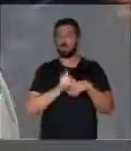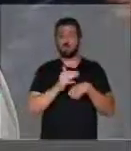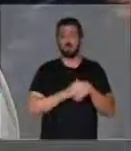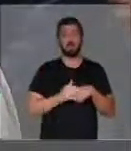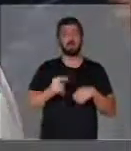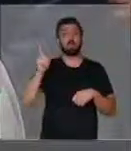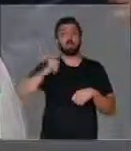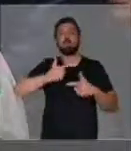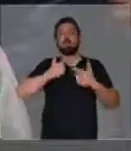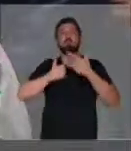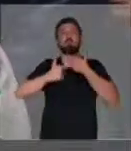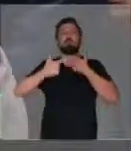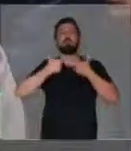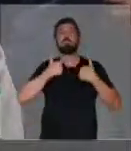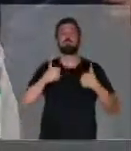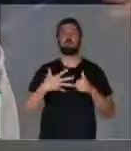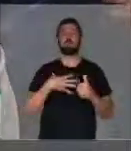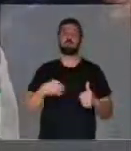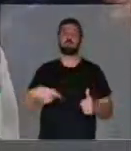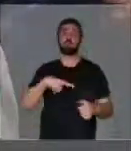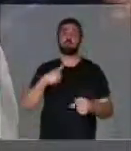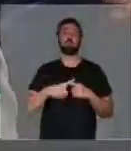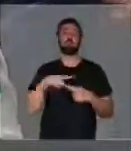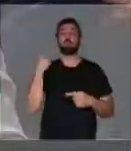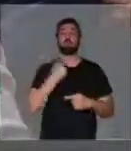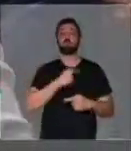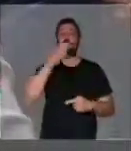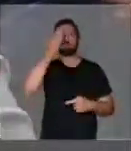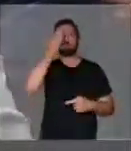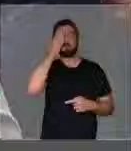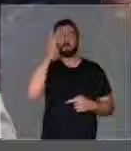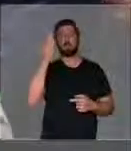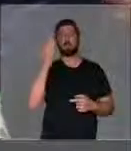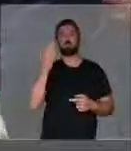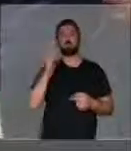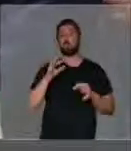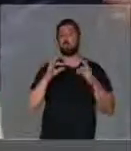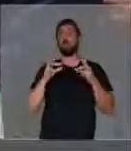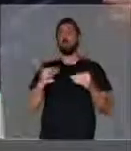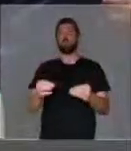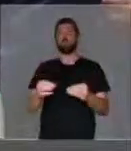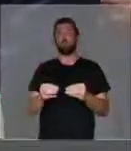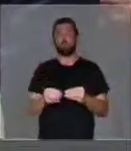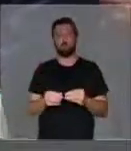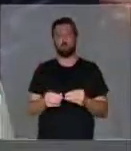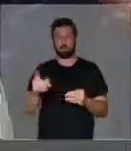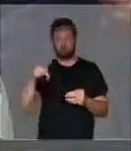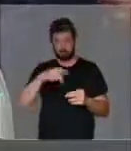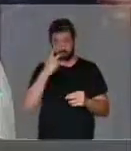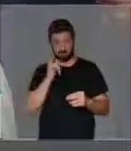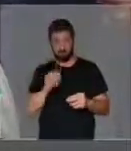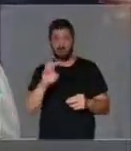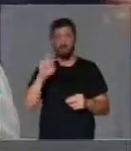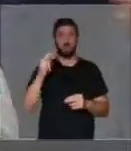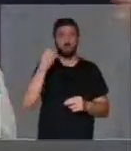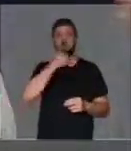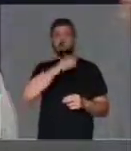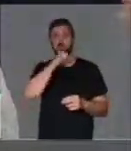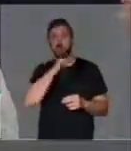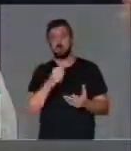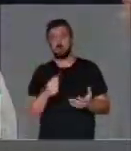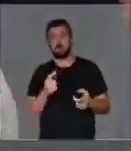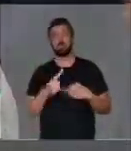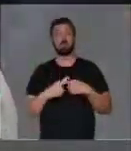do desejo de ter um filho, porque todos nós sabemos que nem todos são pais ou mães